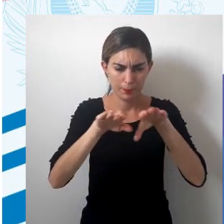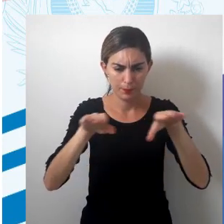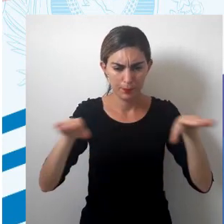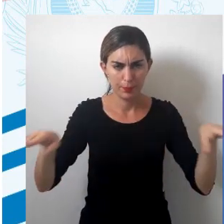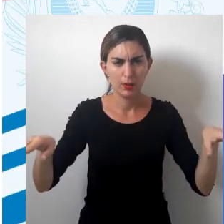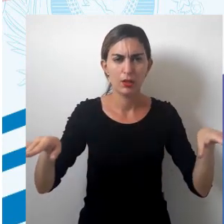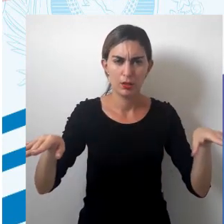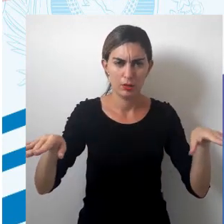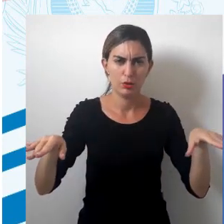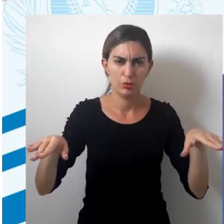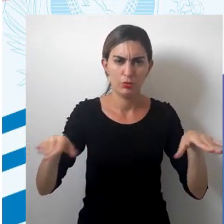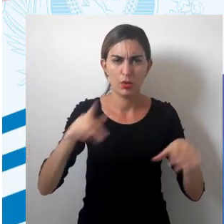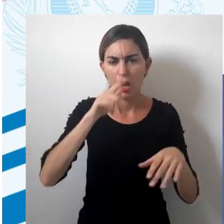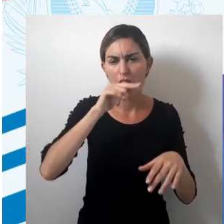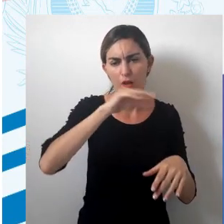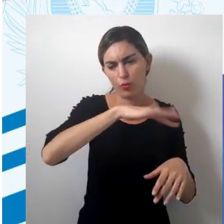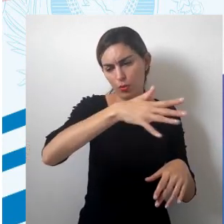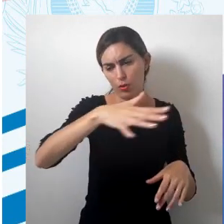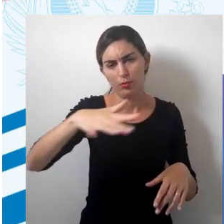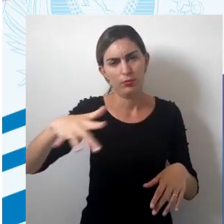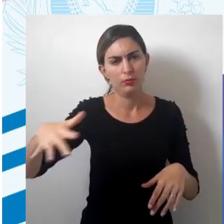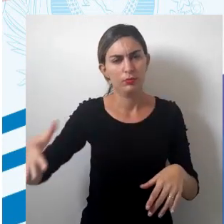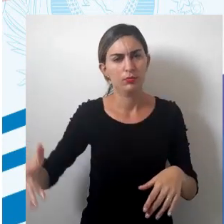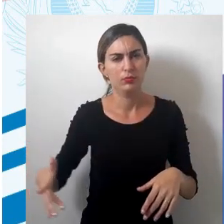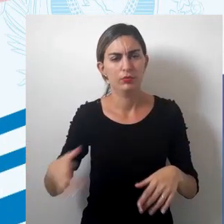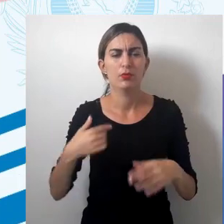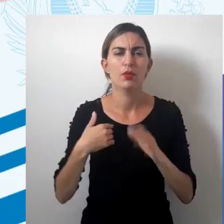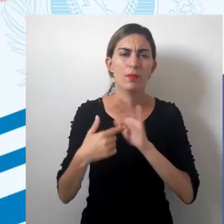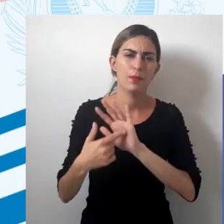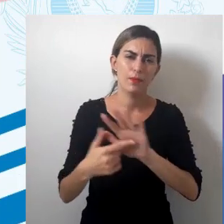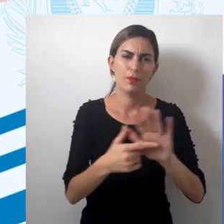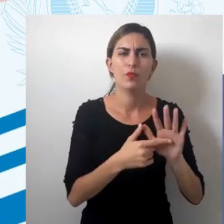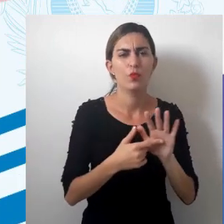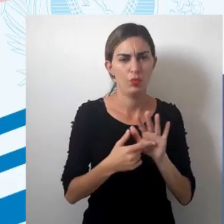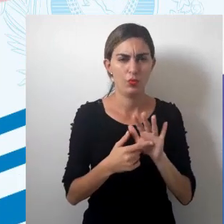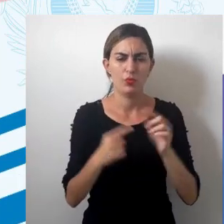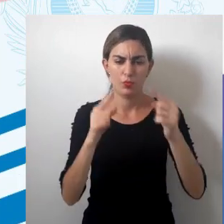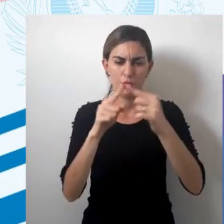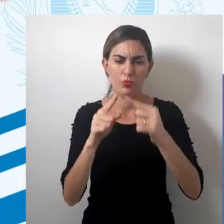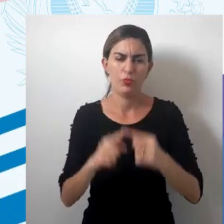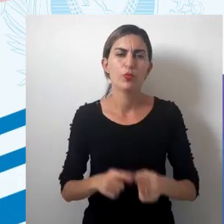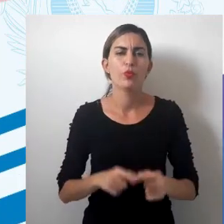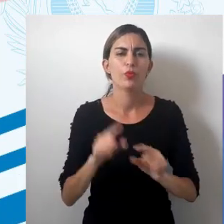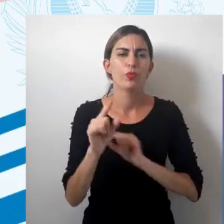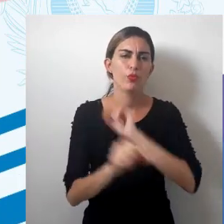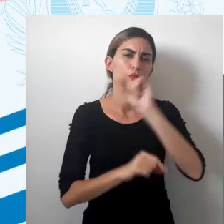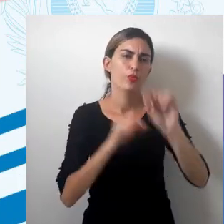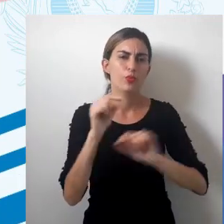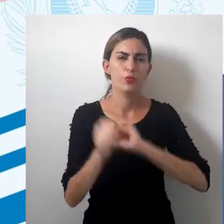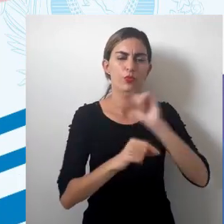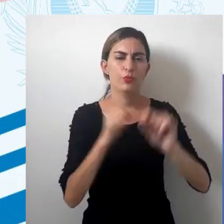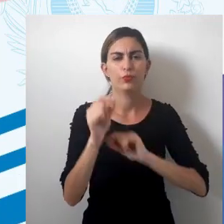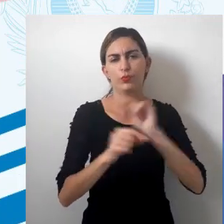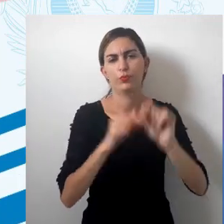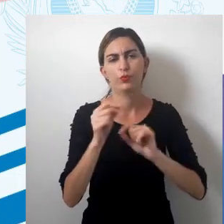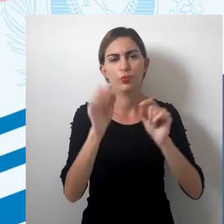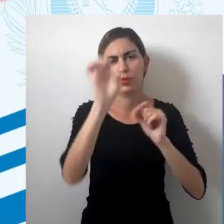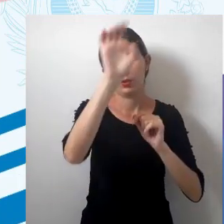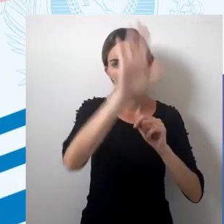e circundado de água. Então, isso daí vem de acordo com que a